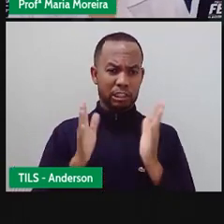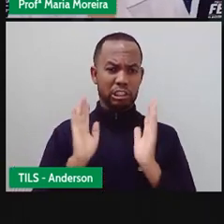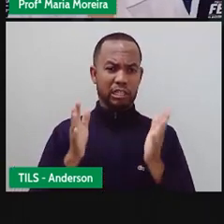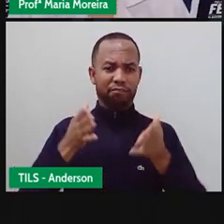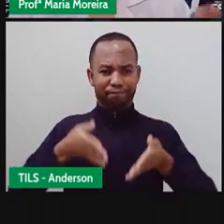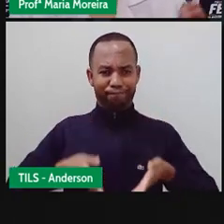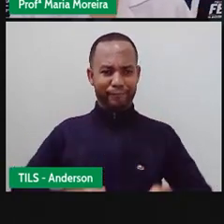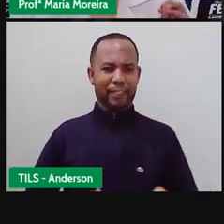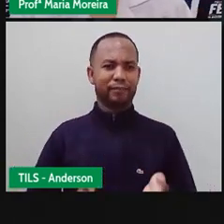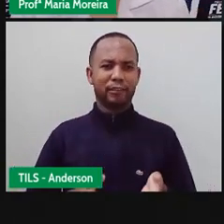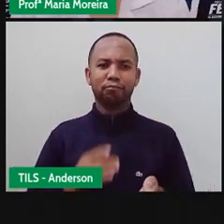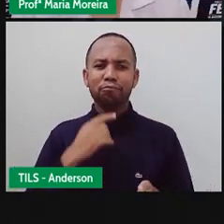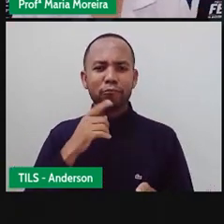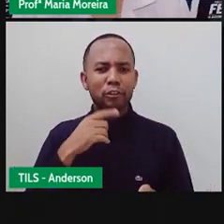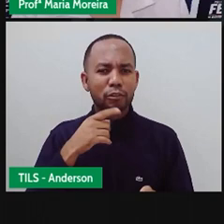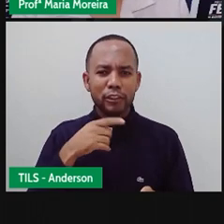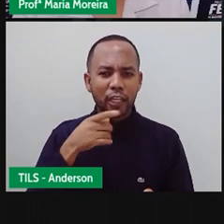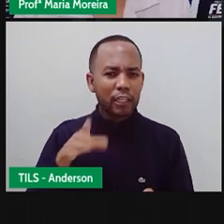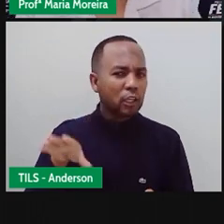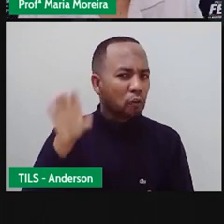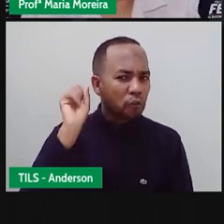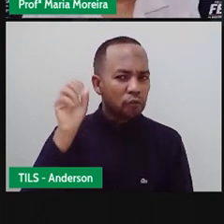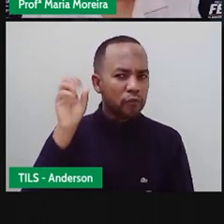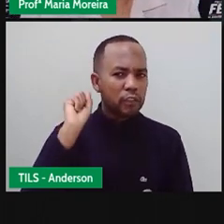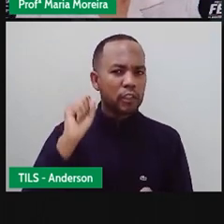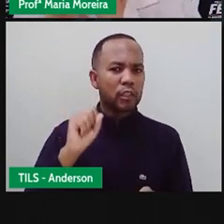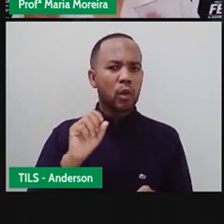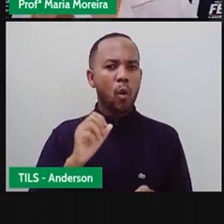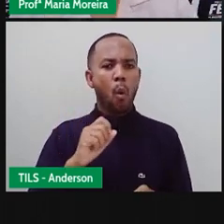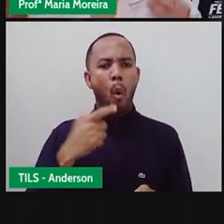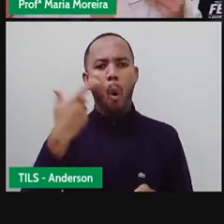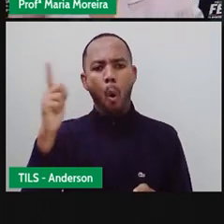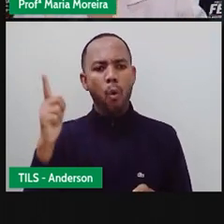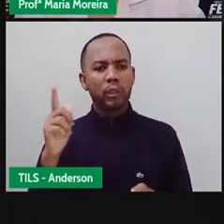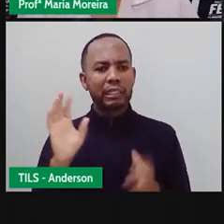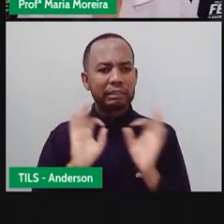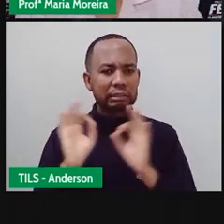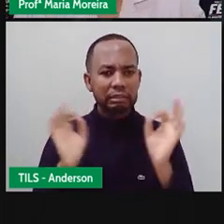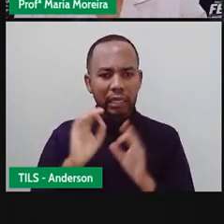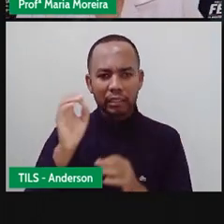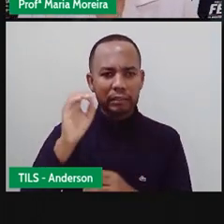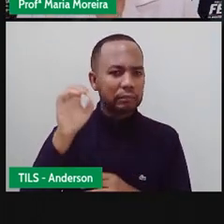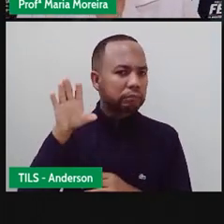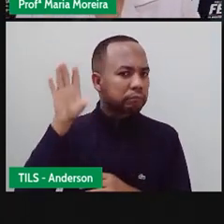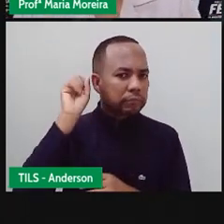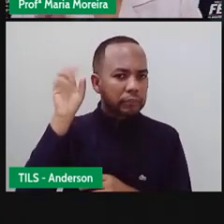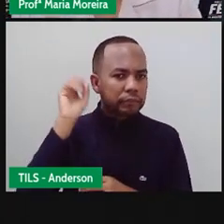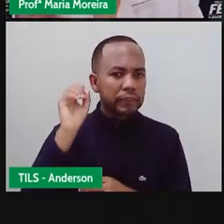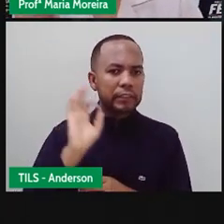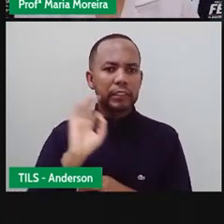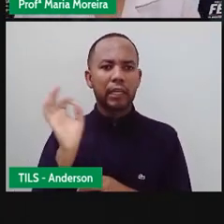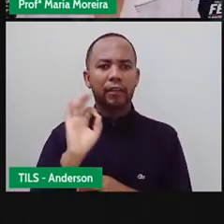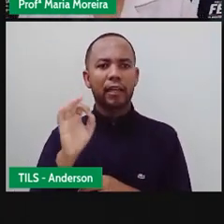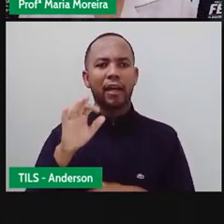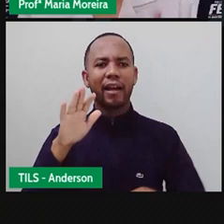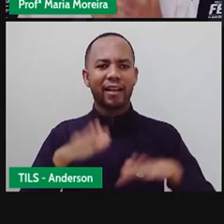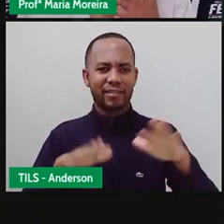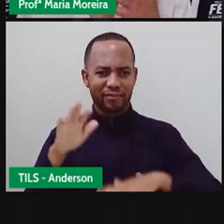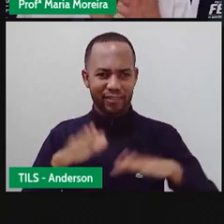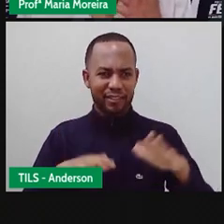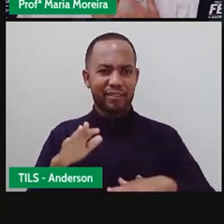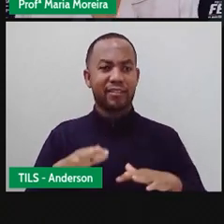Não conseguindo ouvir claramente E outras não ouvem nada Devido a isso A fala também é